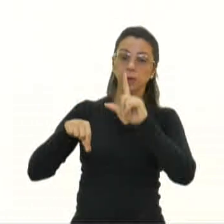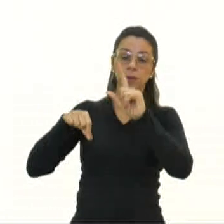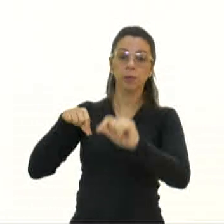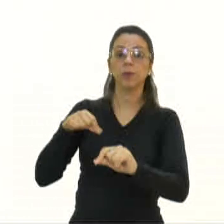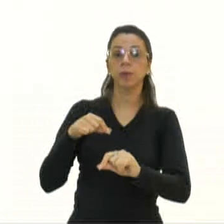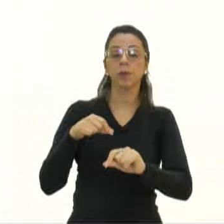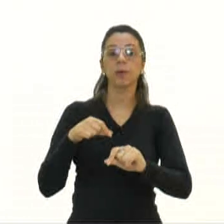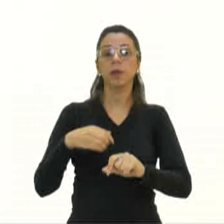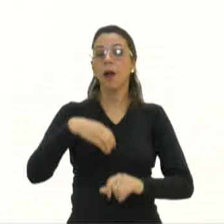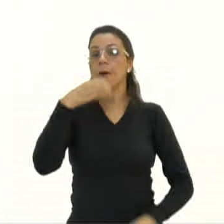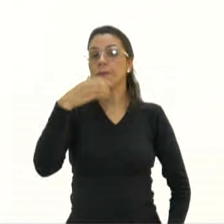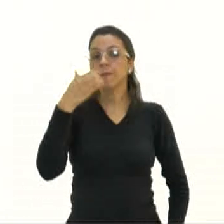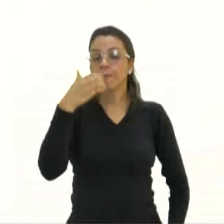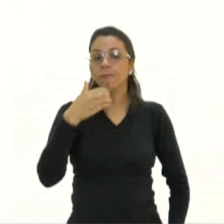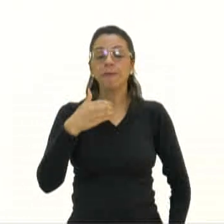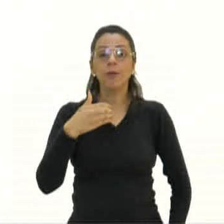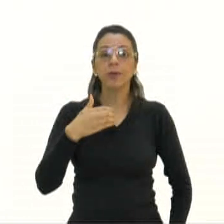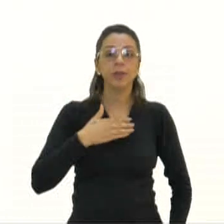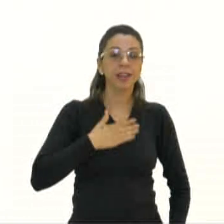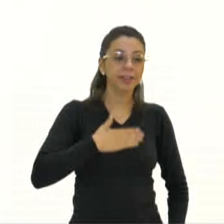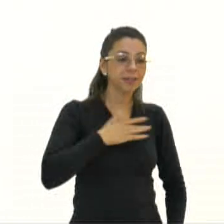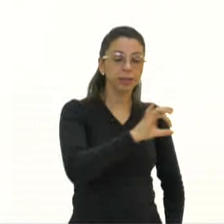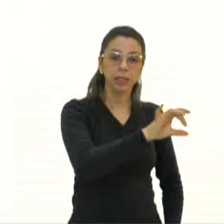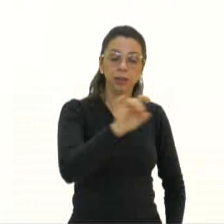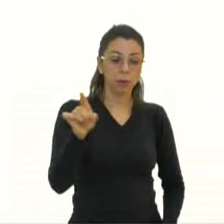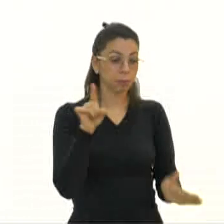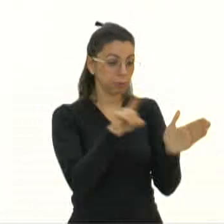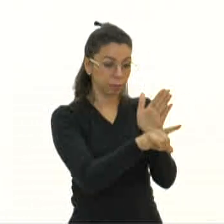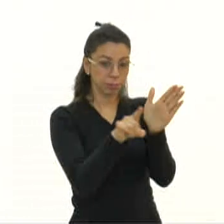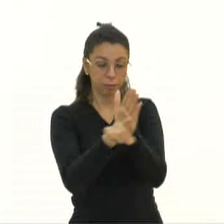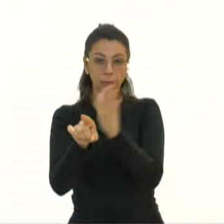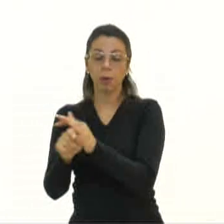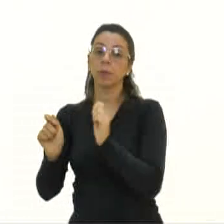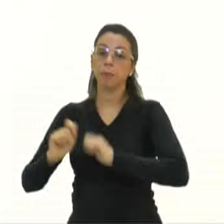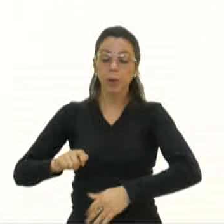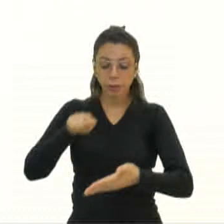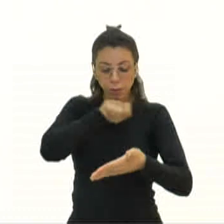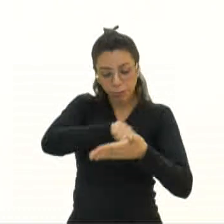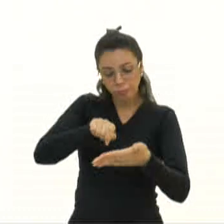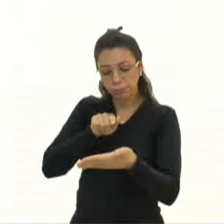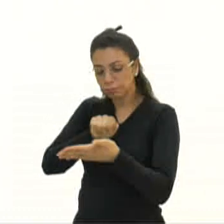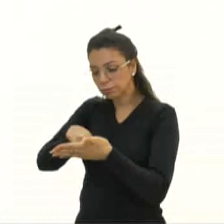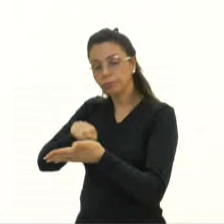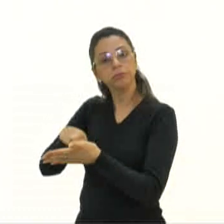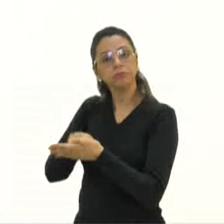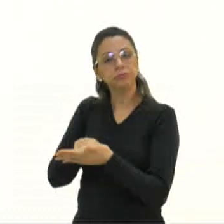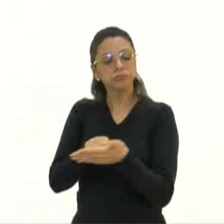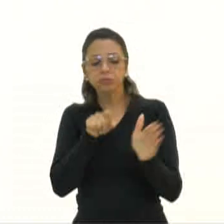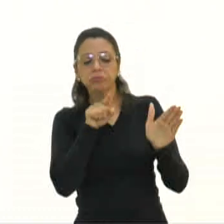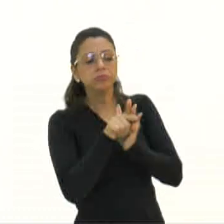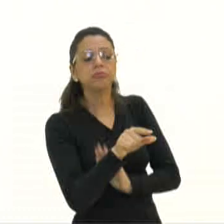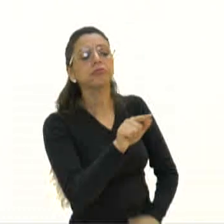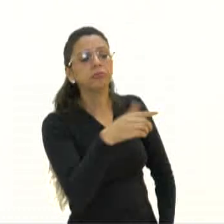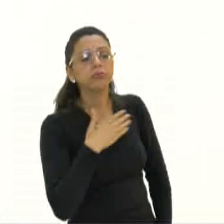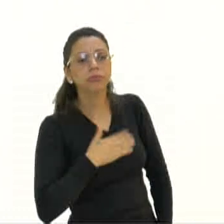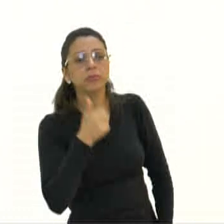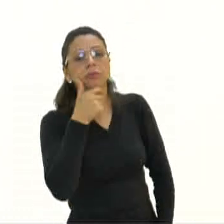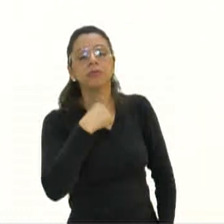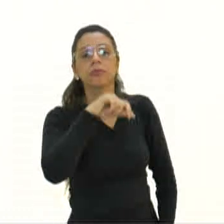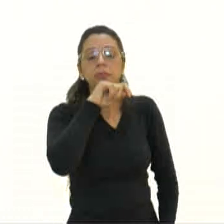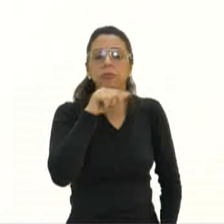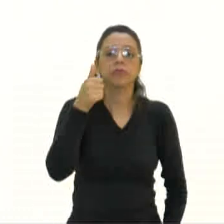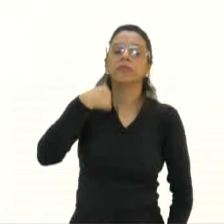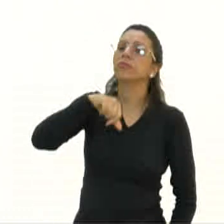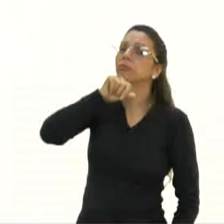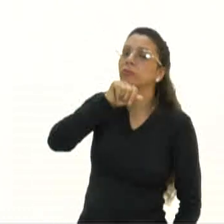preferidas de cada um na sua casa. Então, pergunte, você pode até pegar um bloquinho e anotar qual é a fruta preferida do seu pai e da